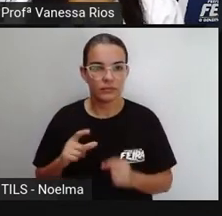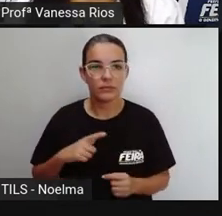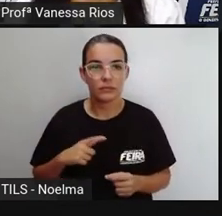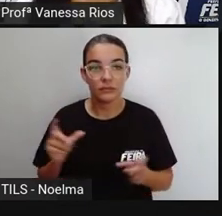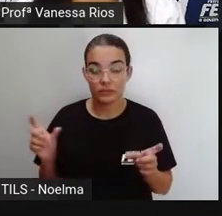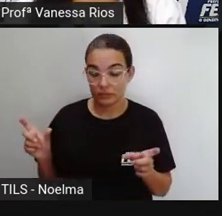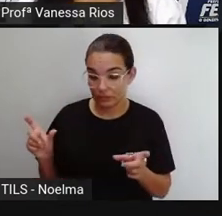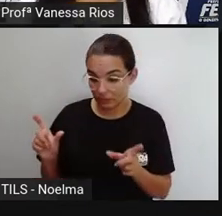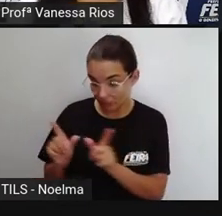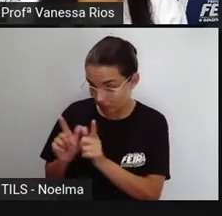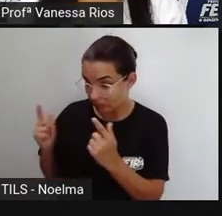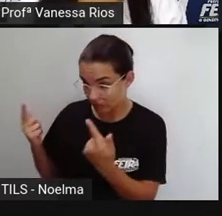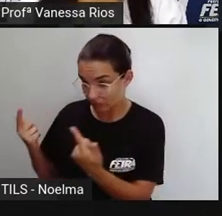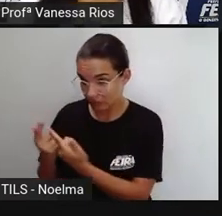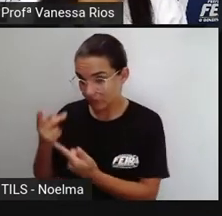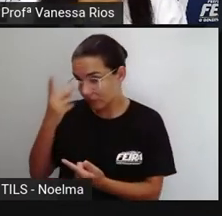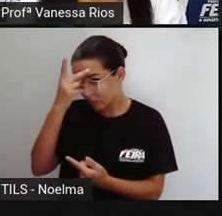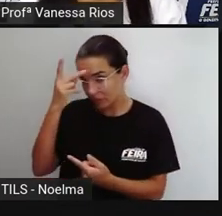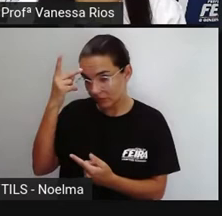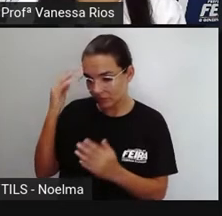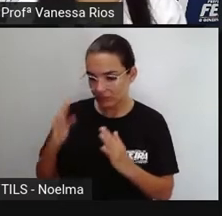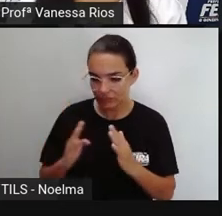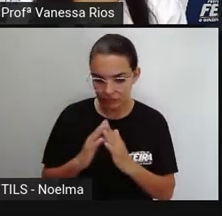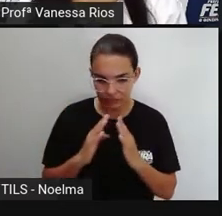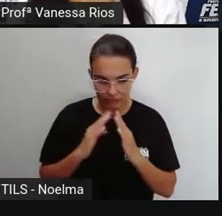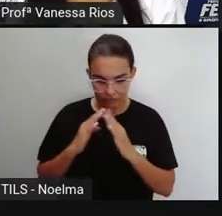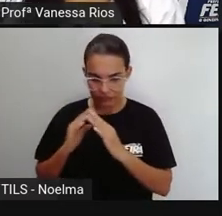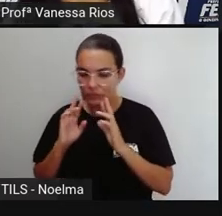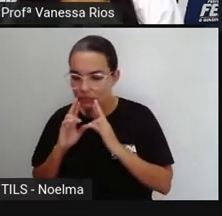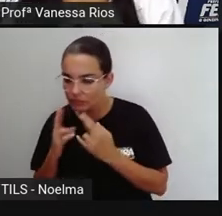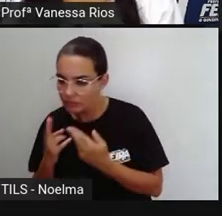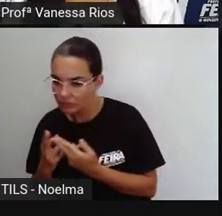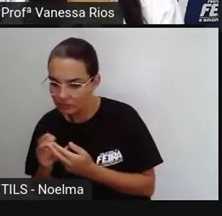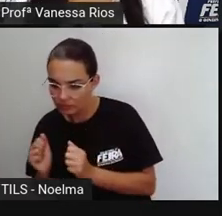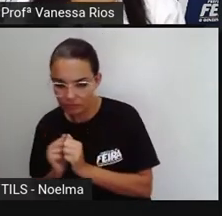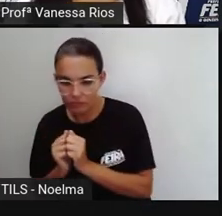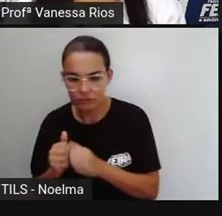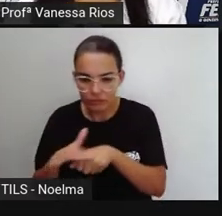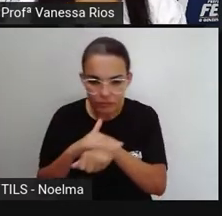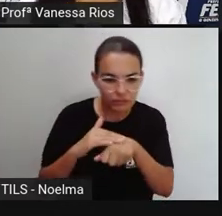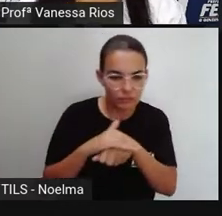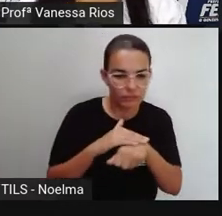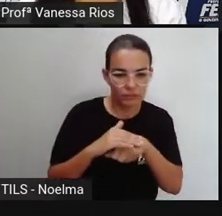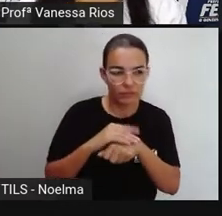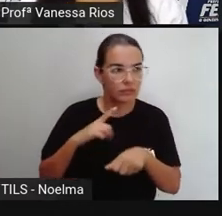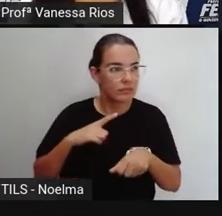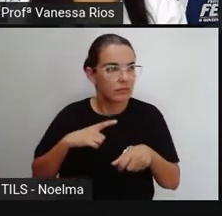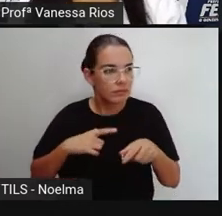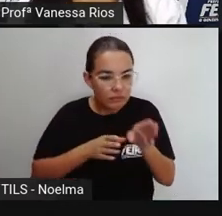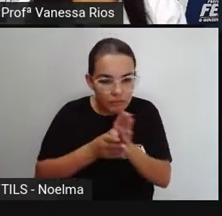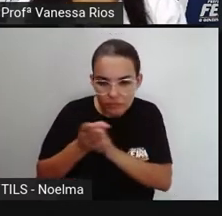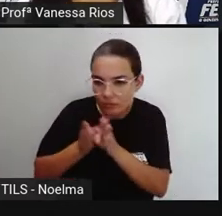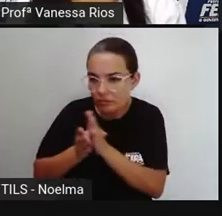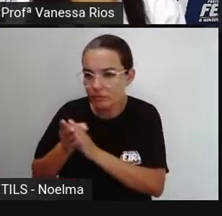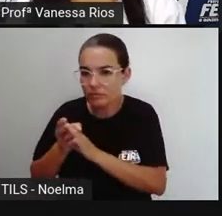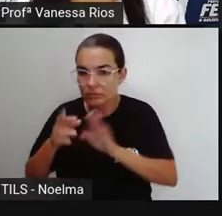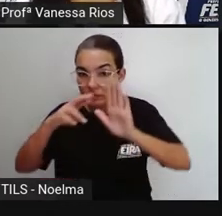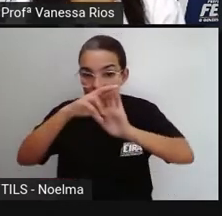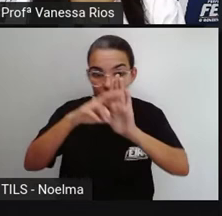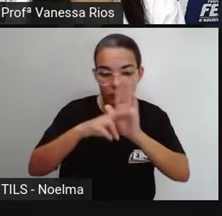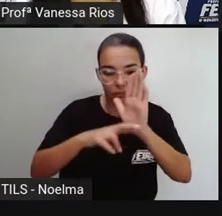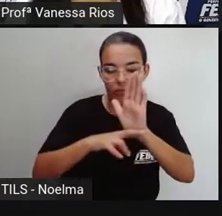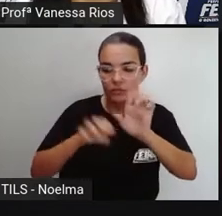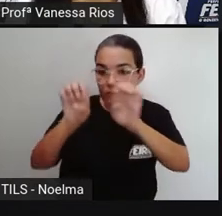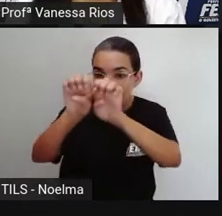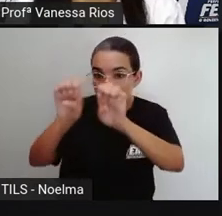moram em um mesmo local se reúne para criar regras e combinar estratégias de como melhorar o bem-estar